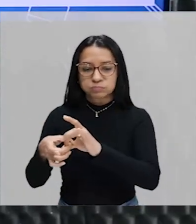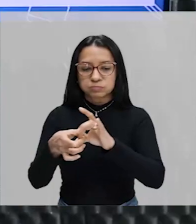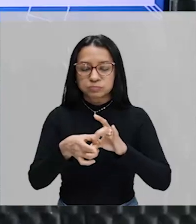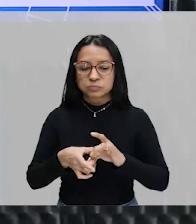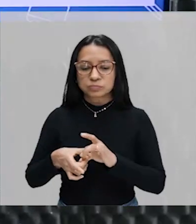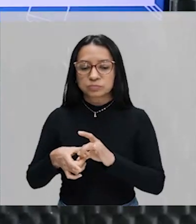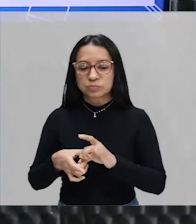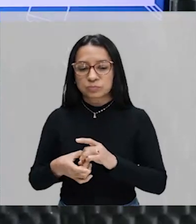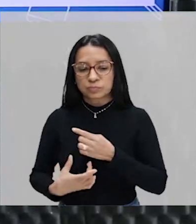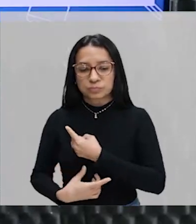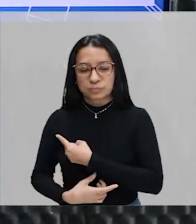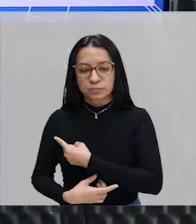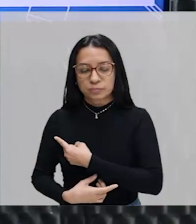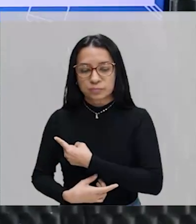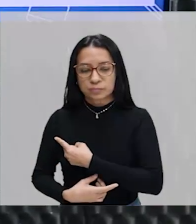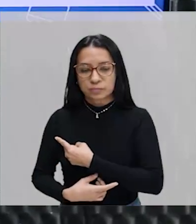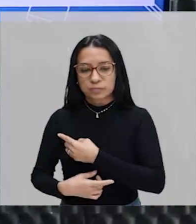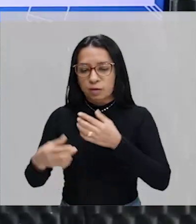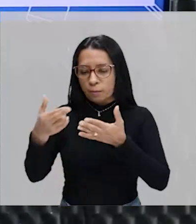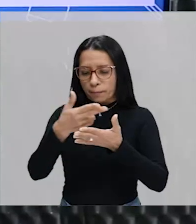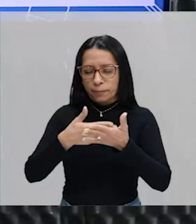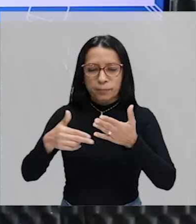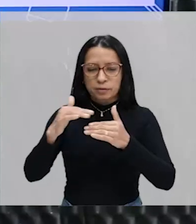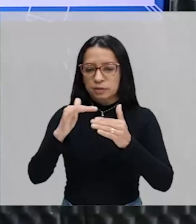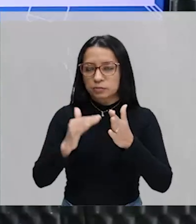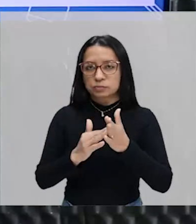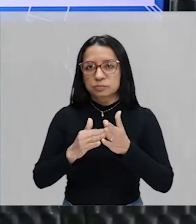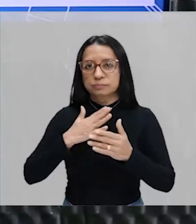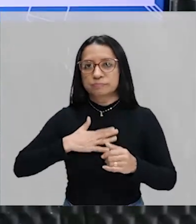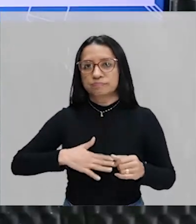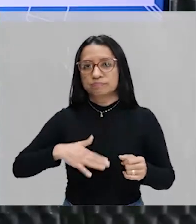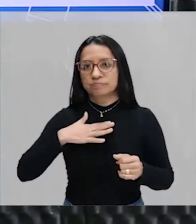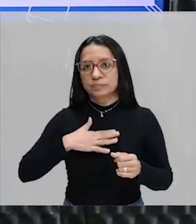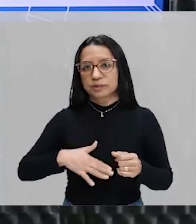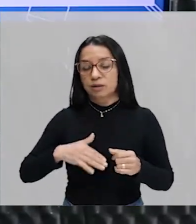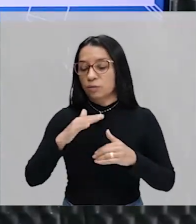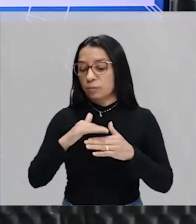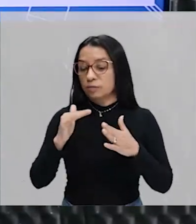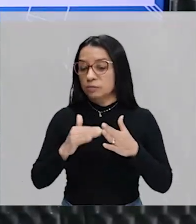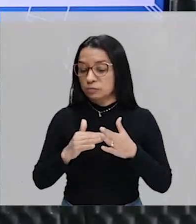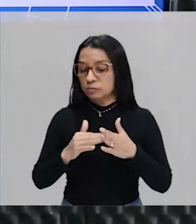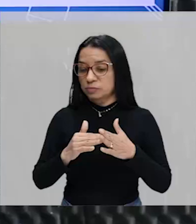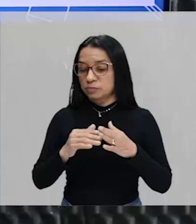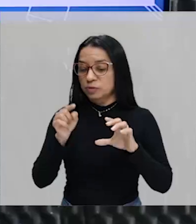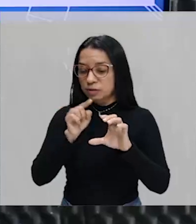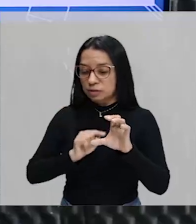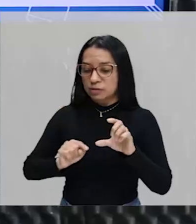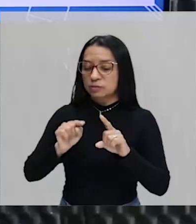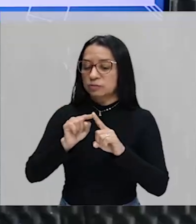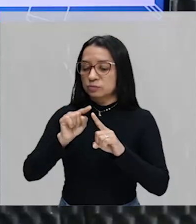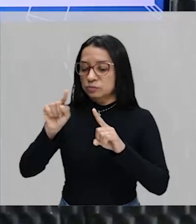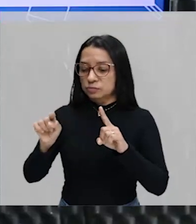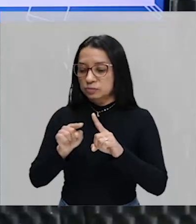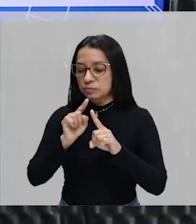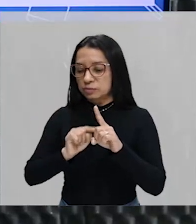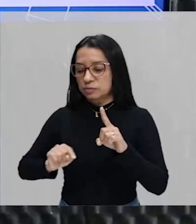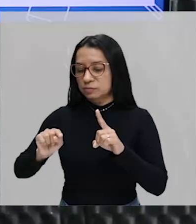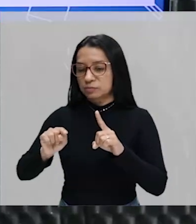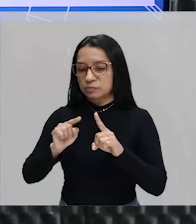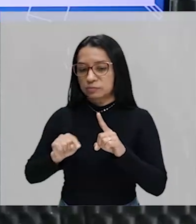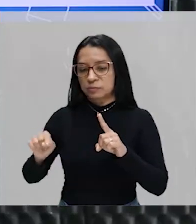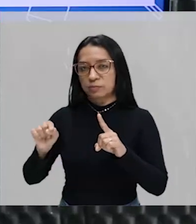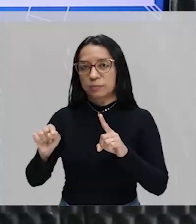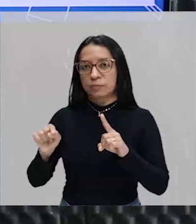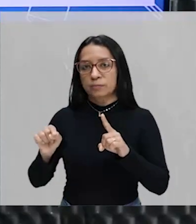Gente, união dos três. Eu vou pintar tudo? Calma. Esse tudo dentro dos espaços desses conjuntos, tá?